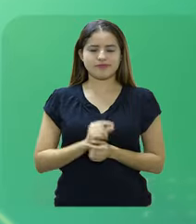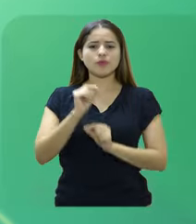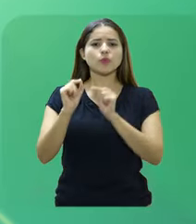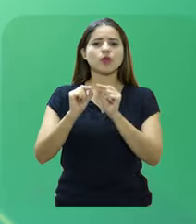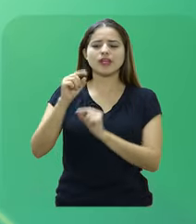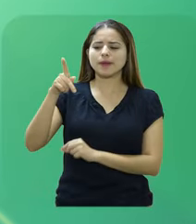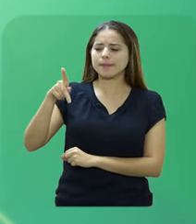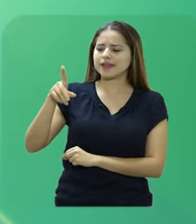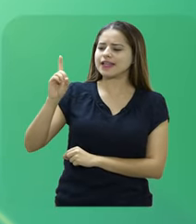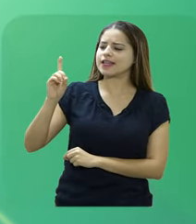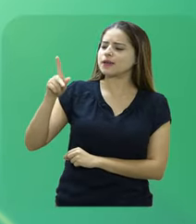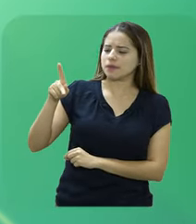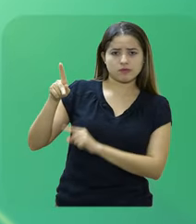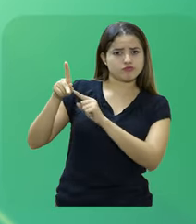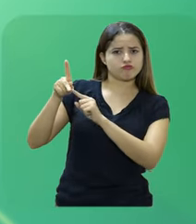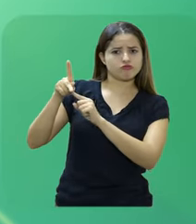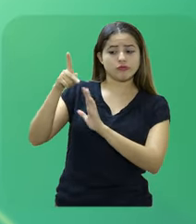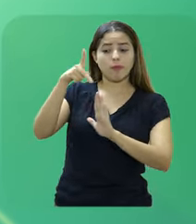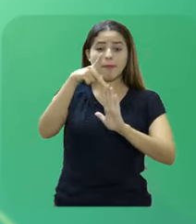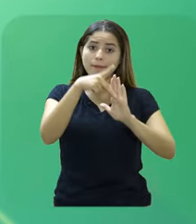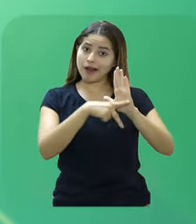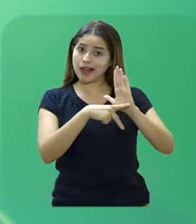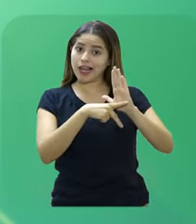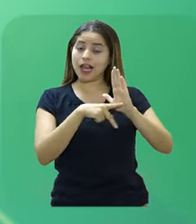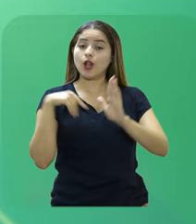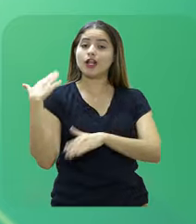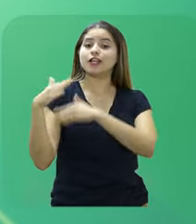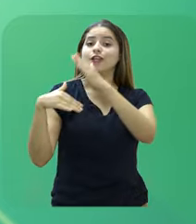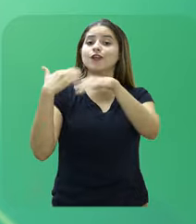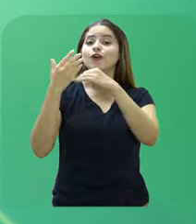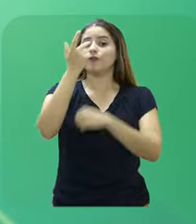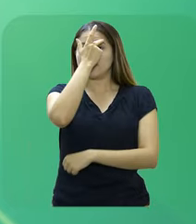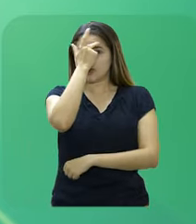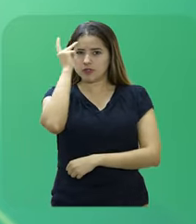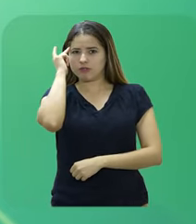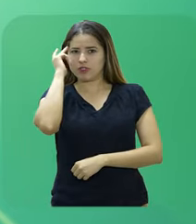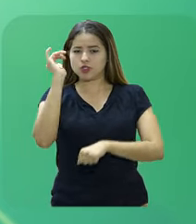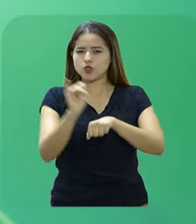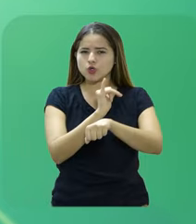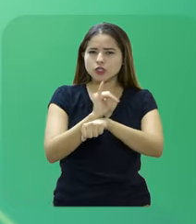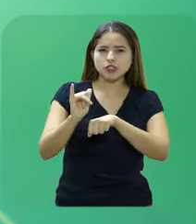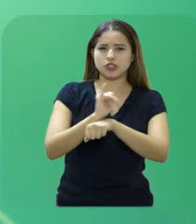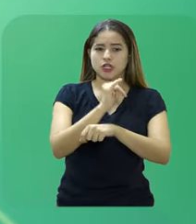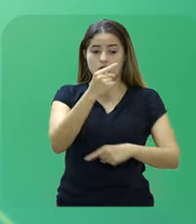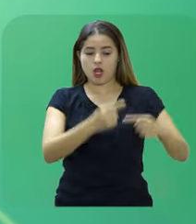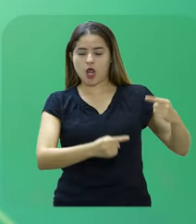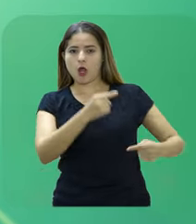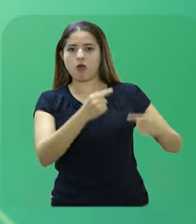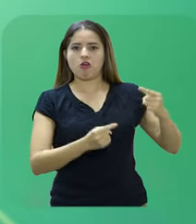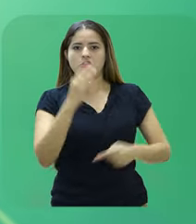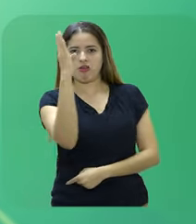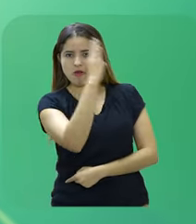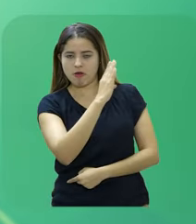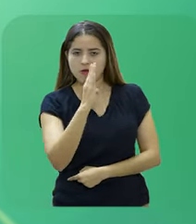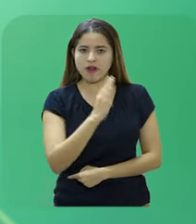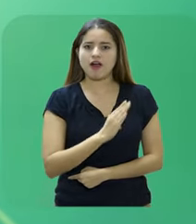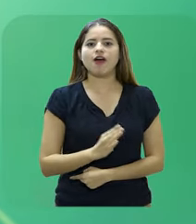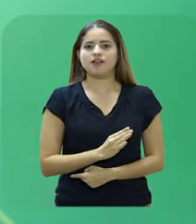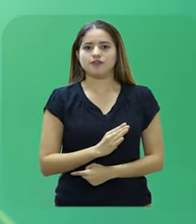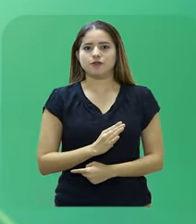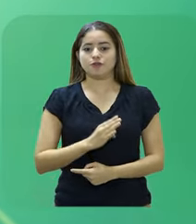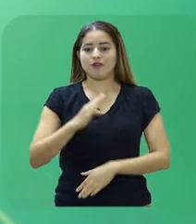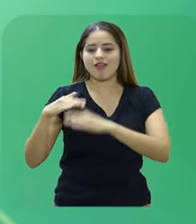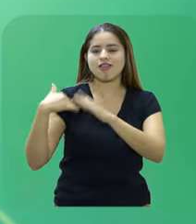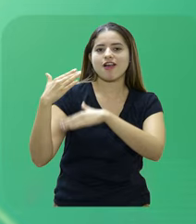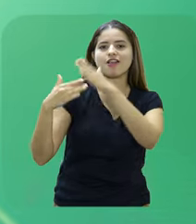O que é o PDP? O Plano de Desenvolvimento de Pessoas é o principal instrumento da Política Nacional